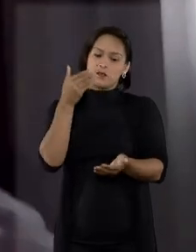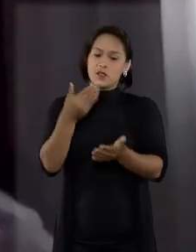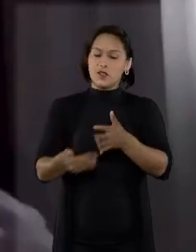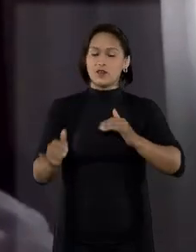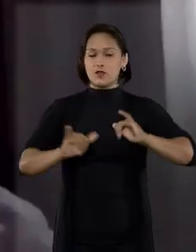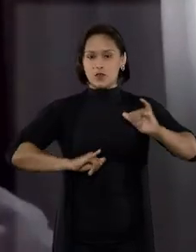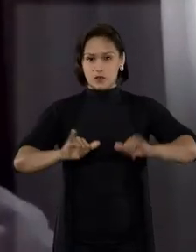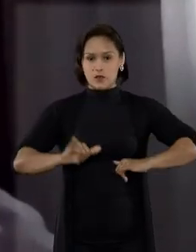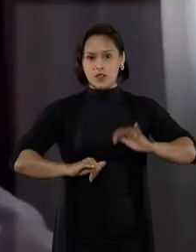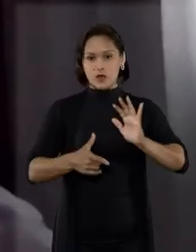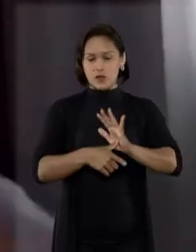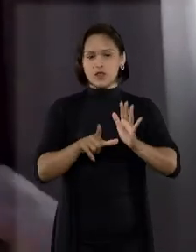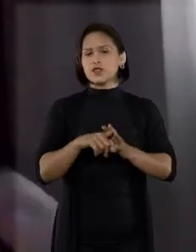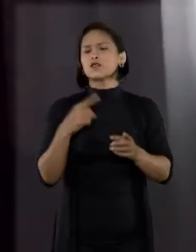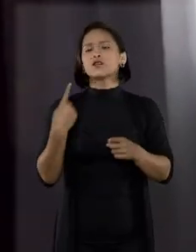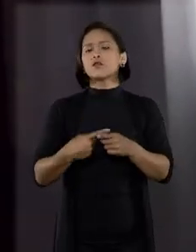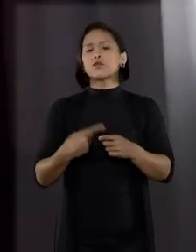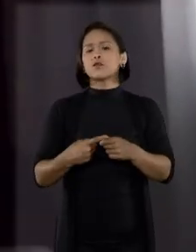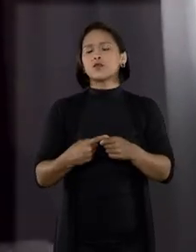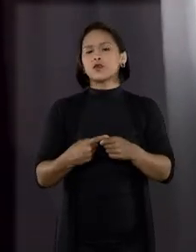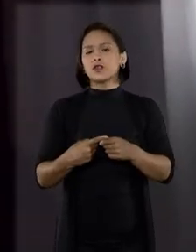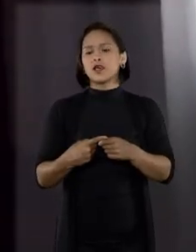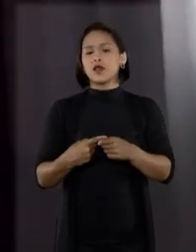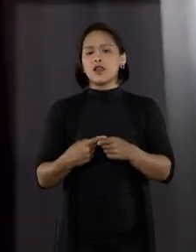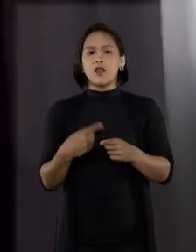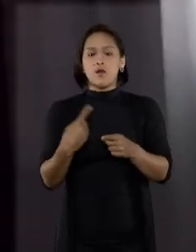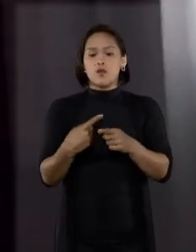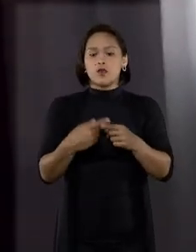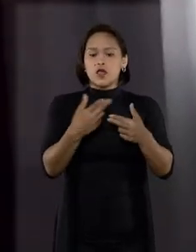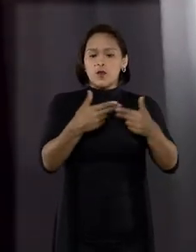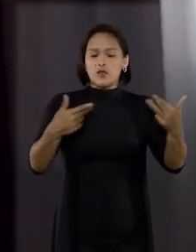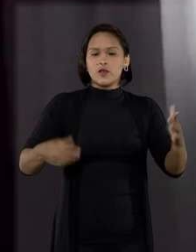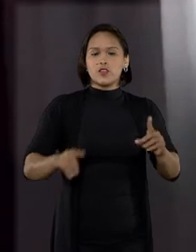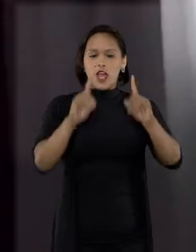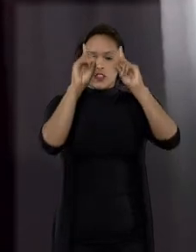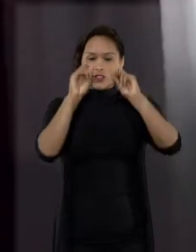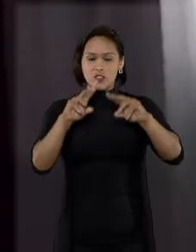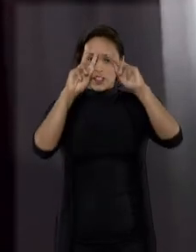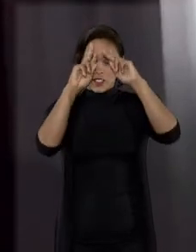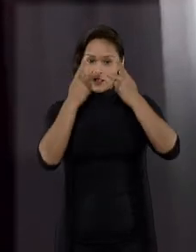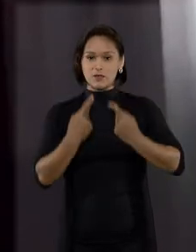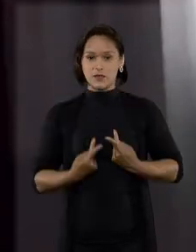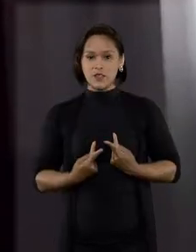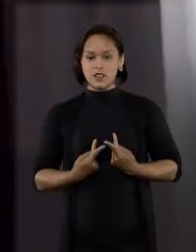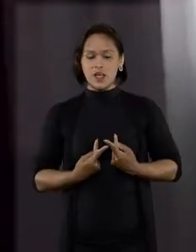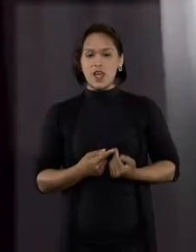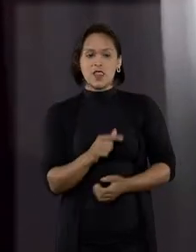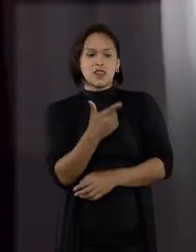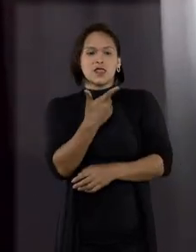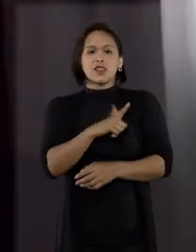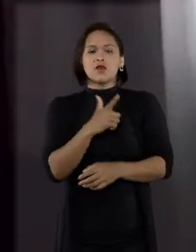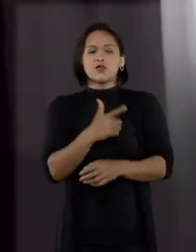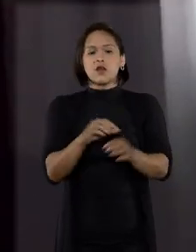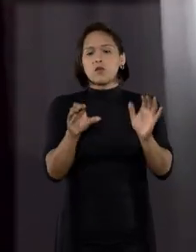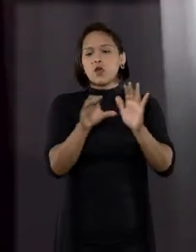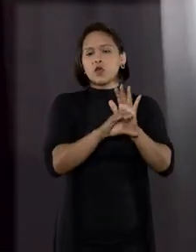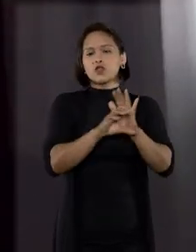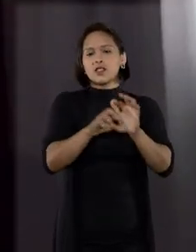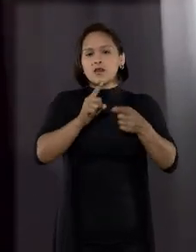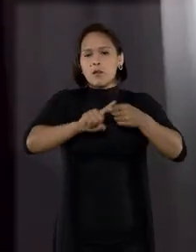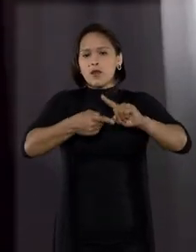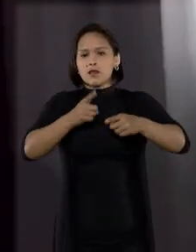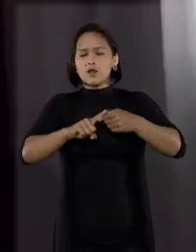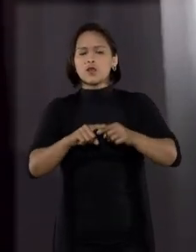vítima pelo prejuízo que ela sofreu. Por que compensar? Porque como são danos a direitos de personalidade, eles não têm uma